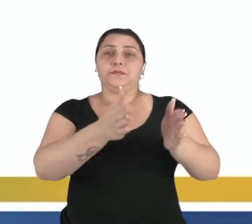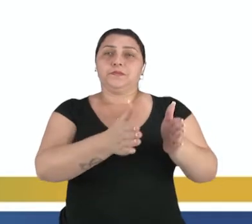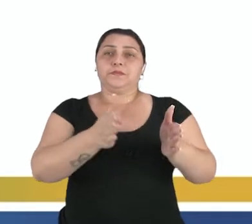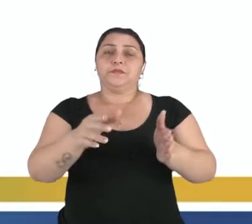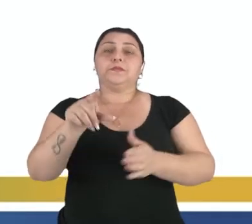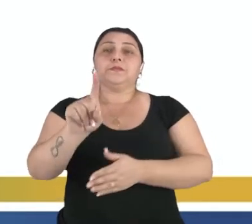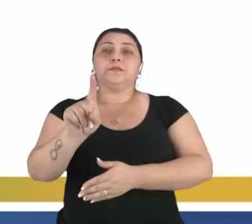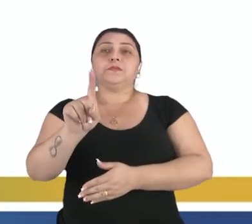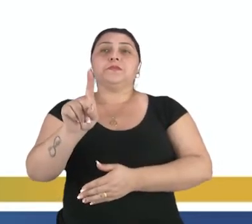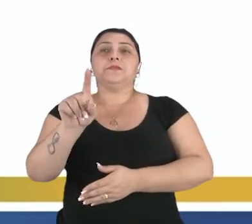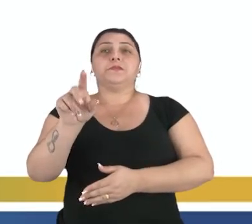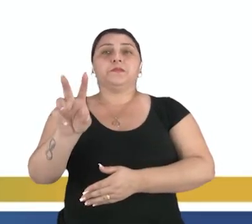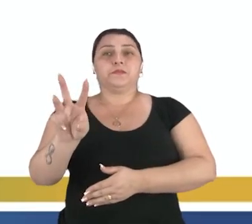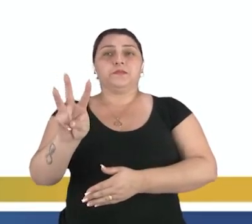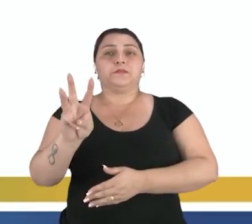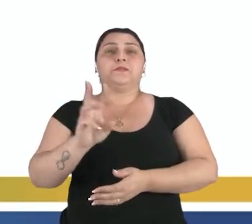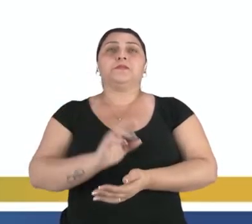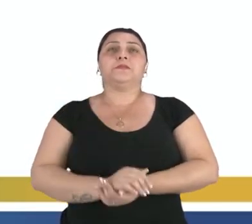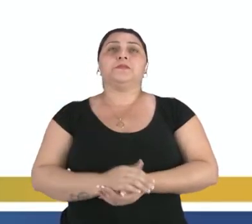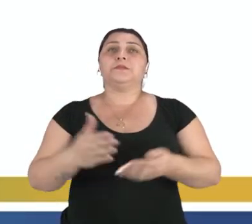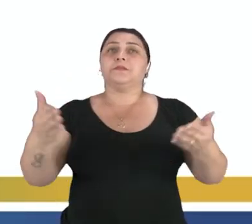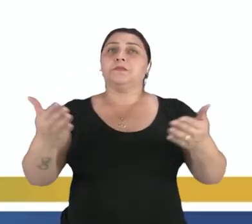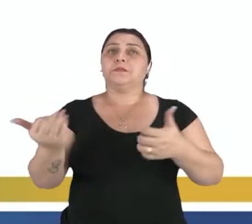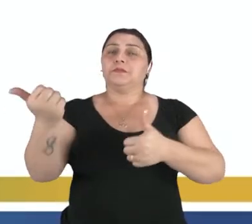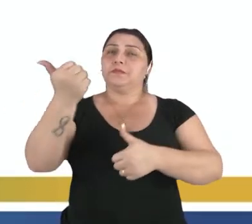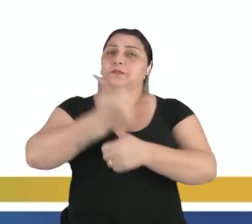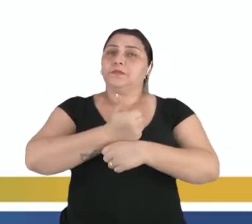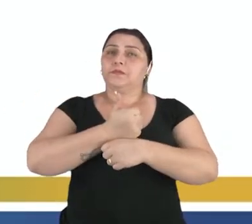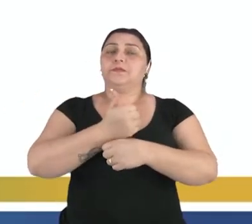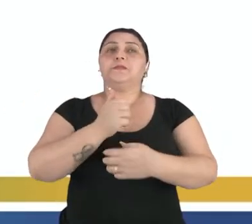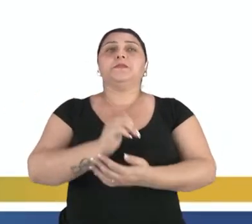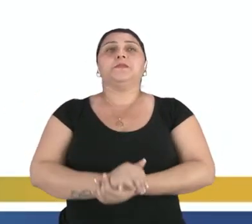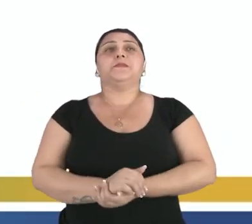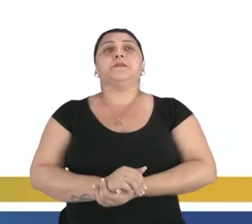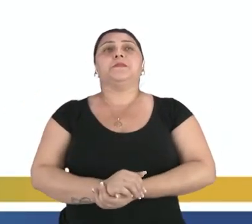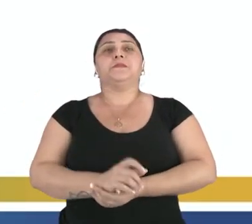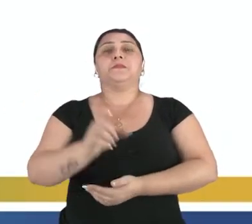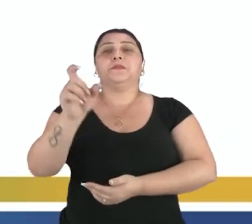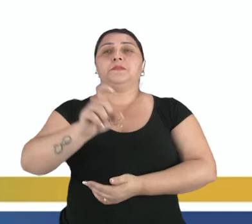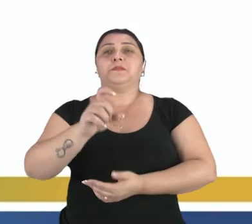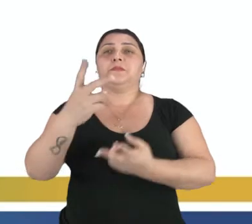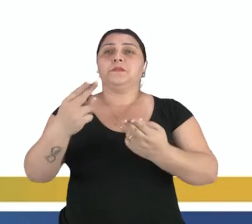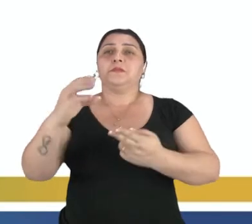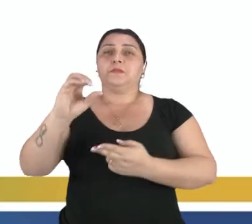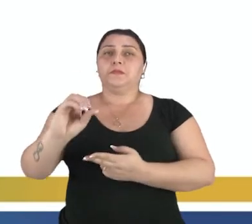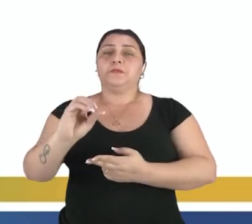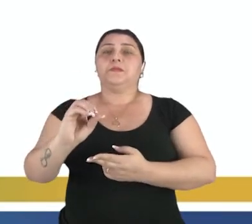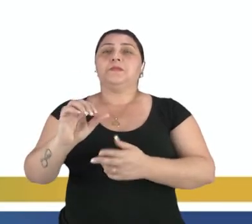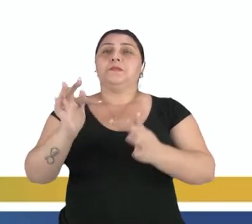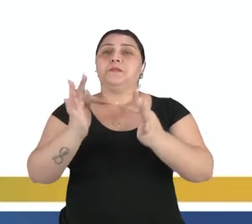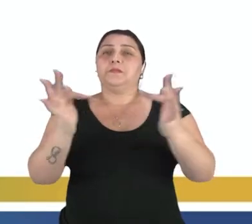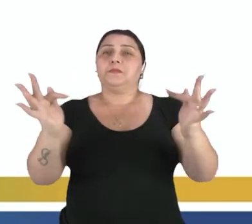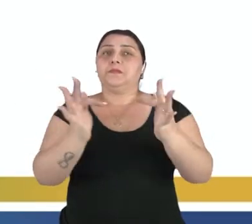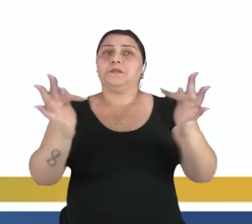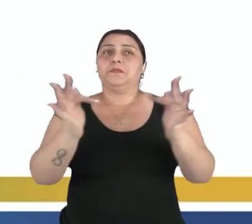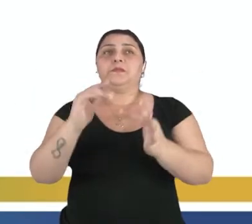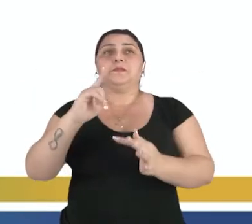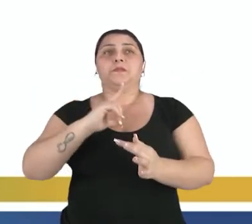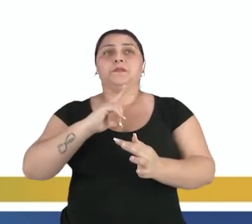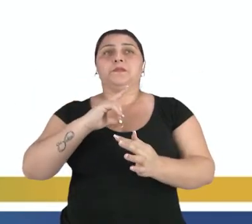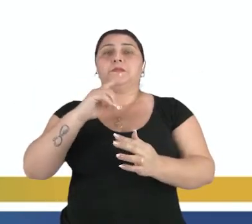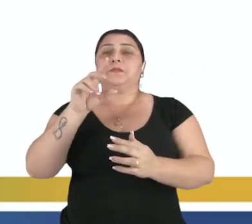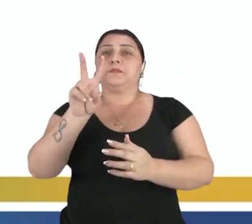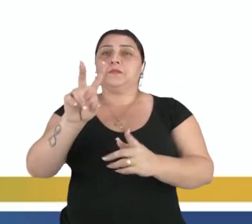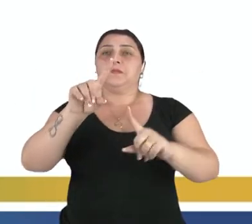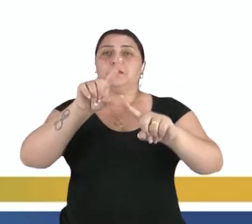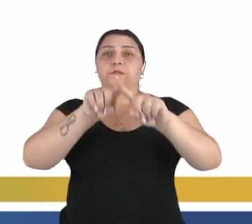1 e 3. Agora nós vamos substituir para x igual a 0 na função, e aí nós vamos